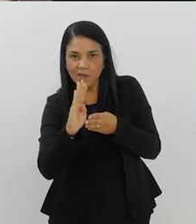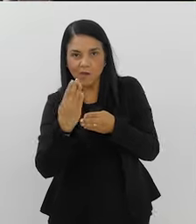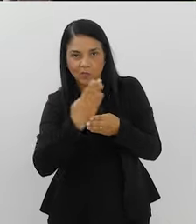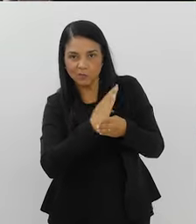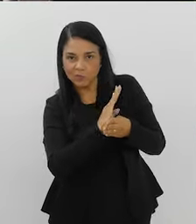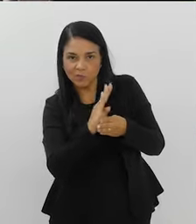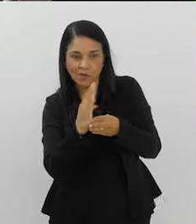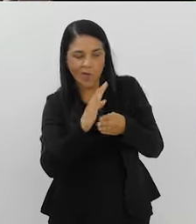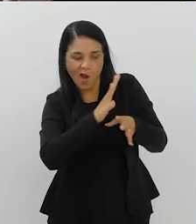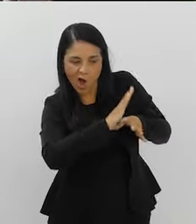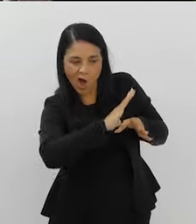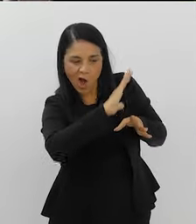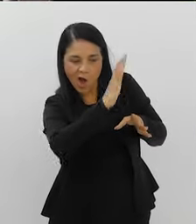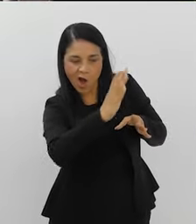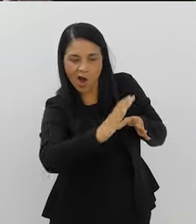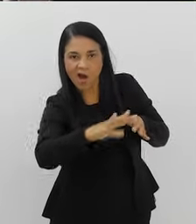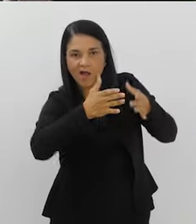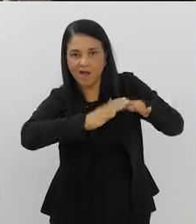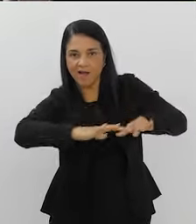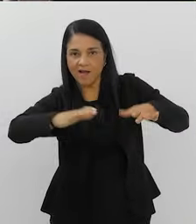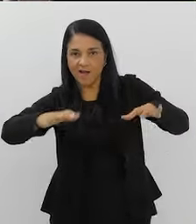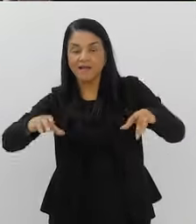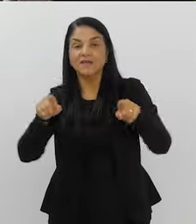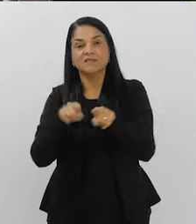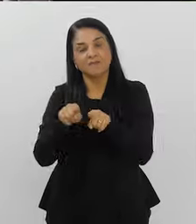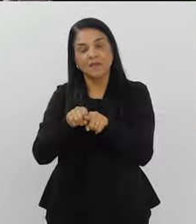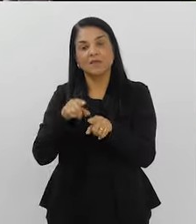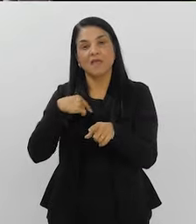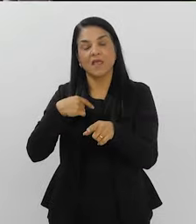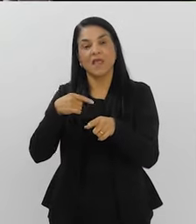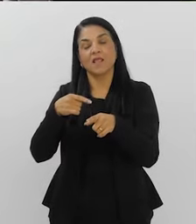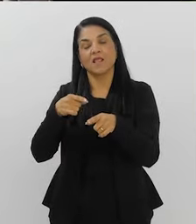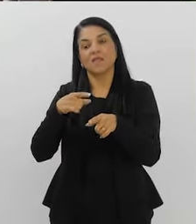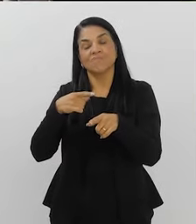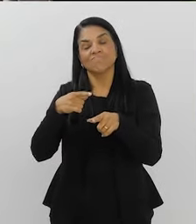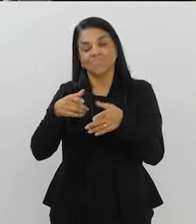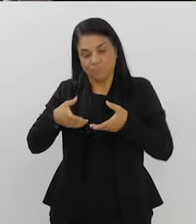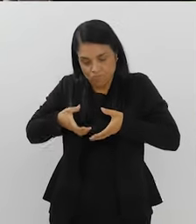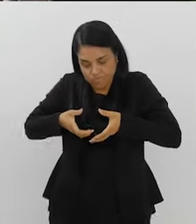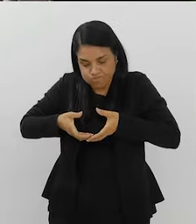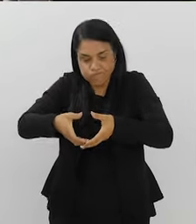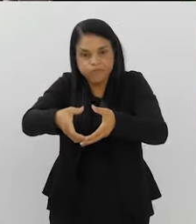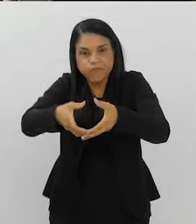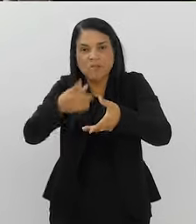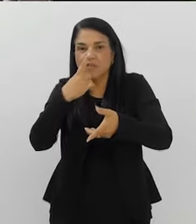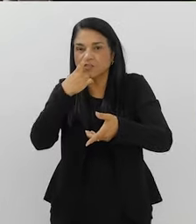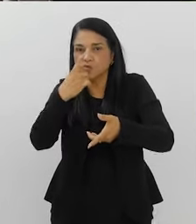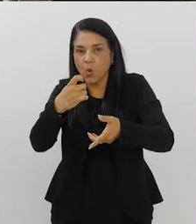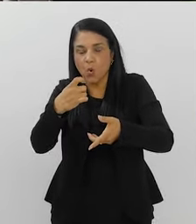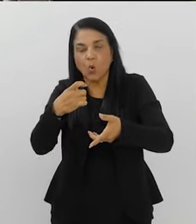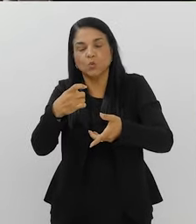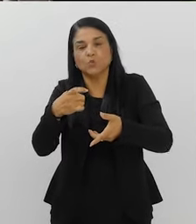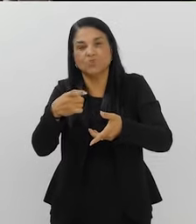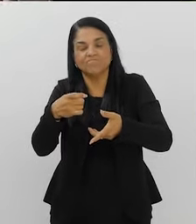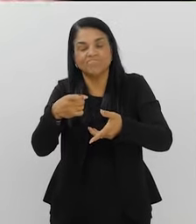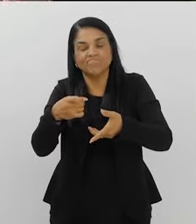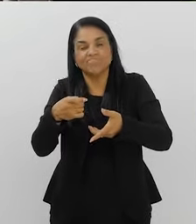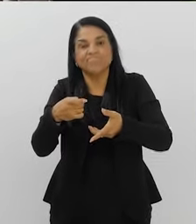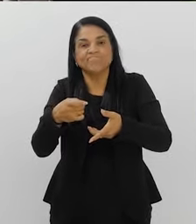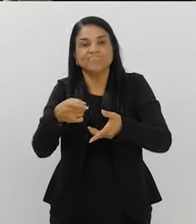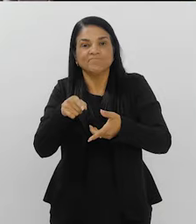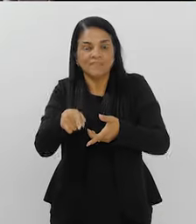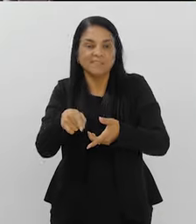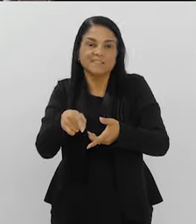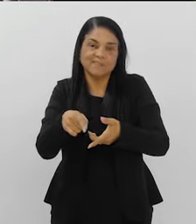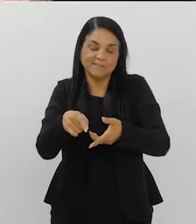nas praias do Rio de Janeiro, a gente tem os emissários submarinos, que lançam o esgoto à profundidade e distância da costa, mas